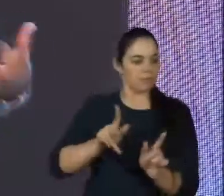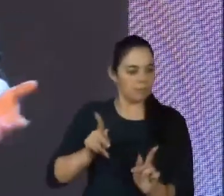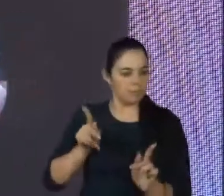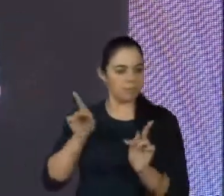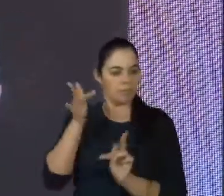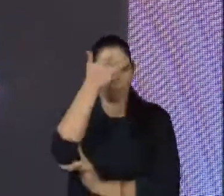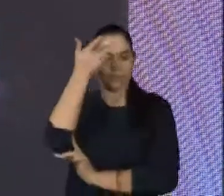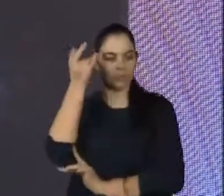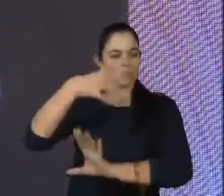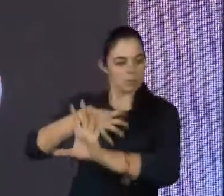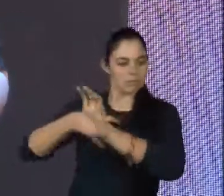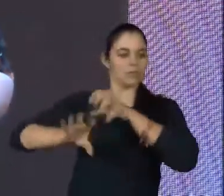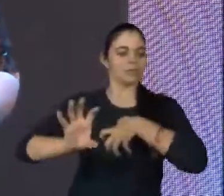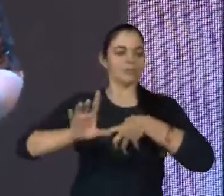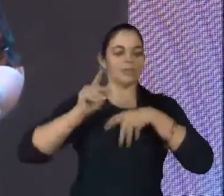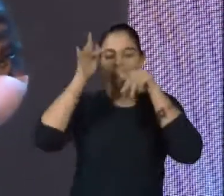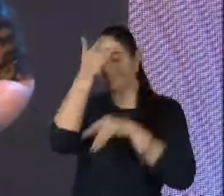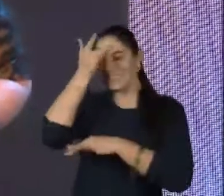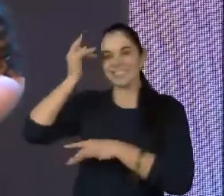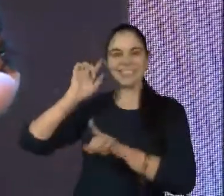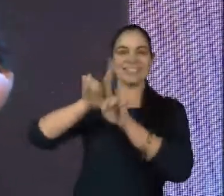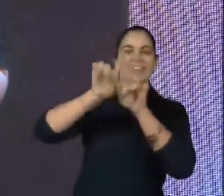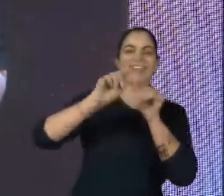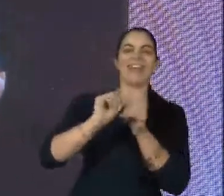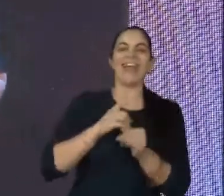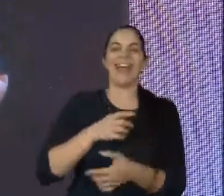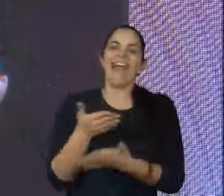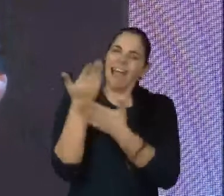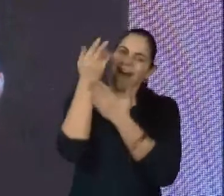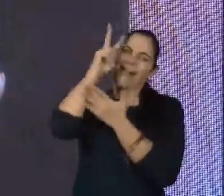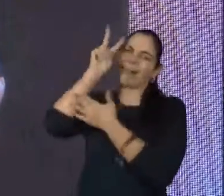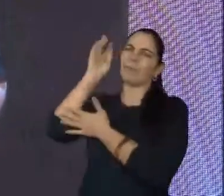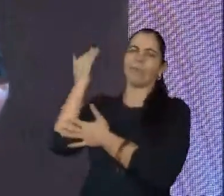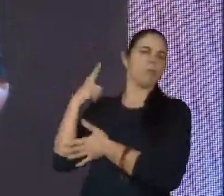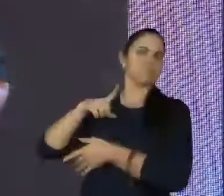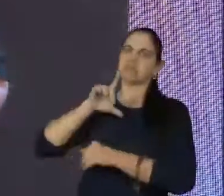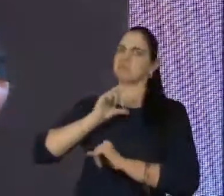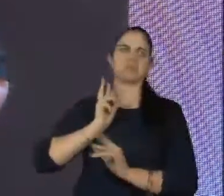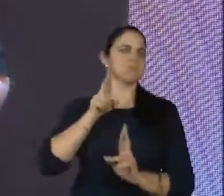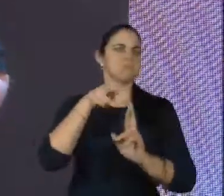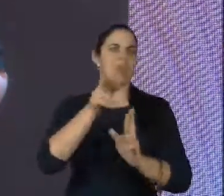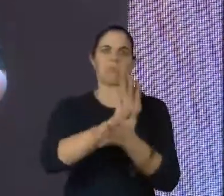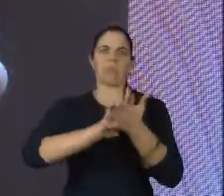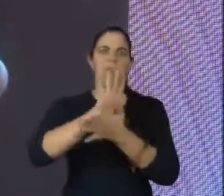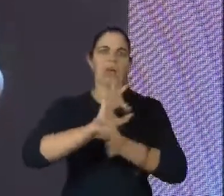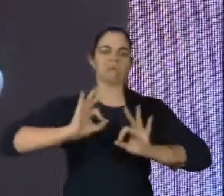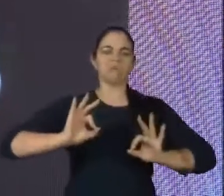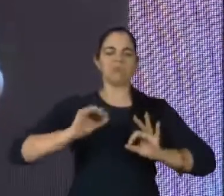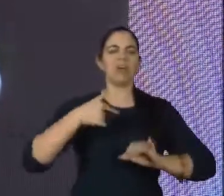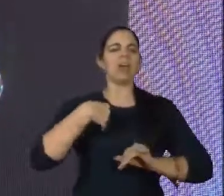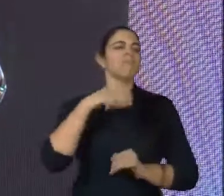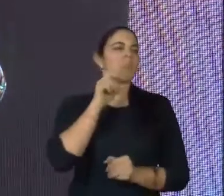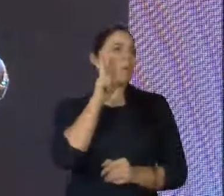empatia também pelas pessoas. Na minha época, eu fiquei pensando, realmente, eu não tive representatividade. Eu não tinha alguém